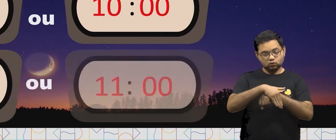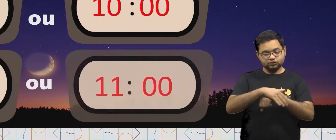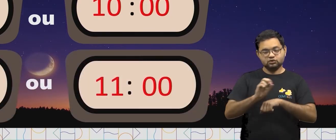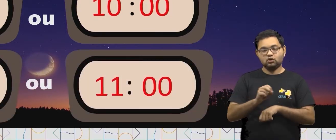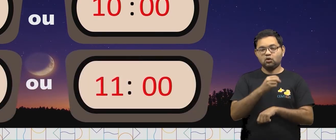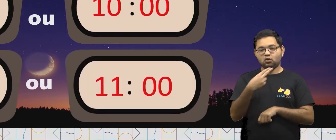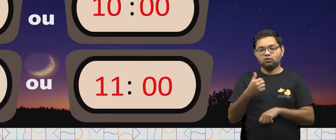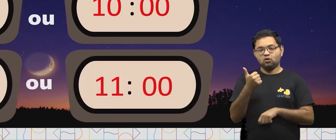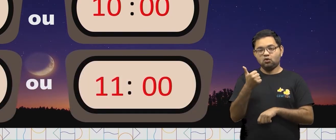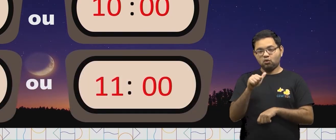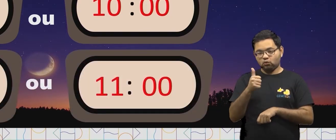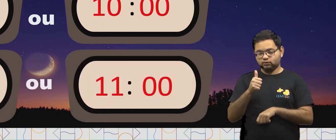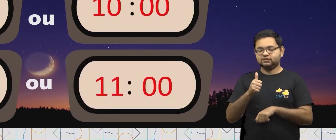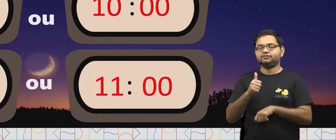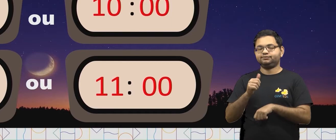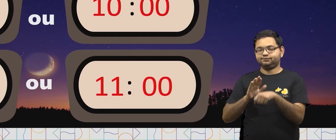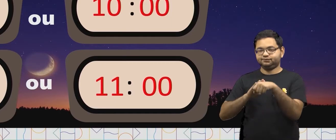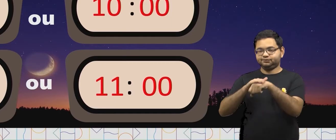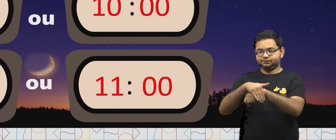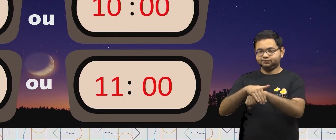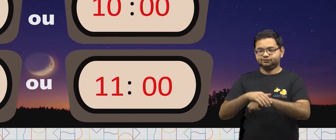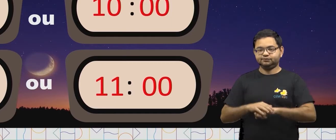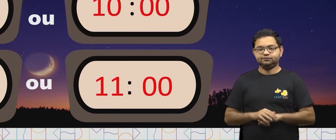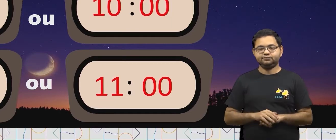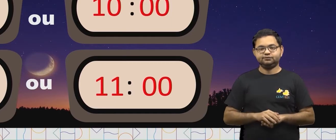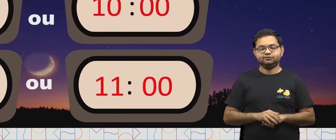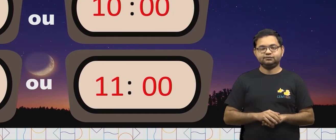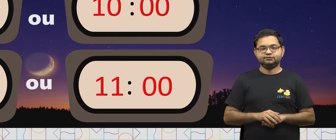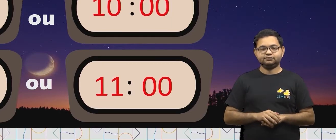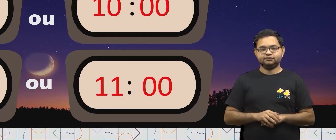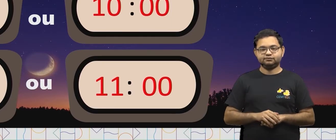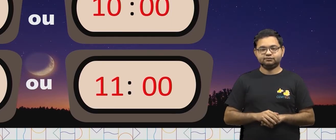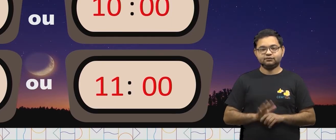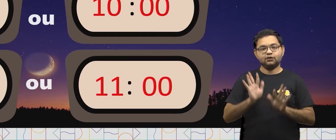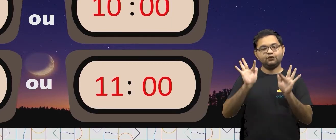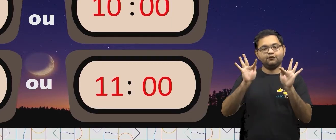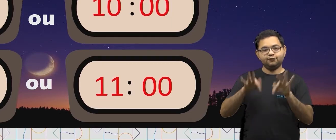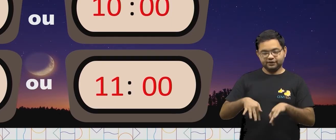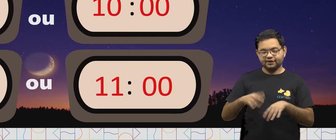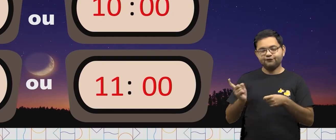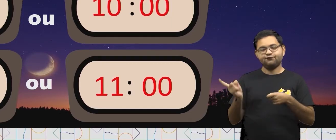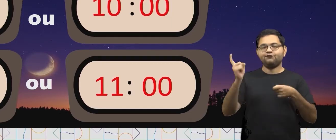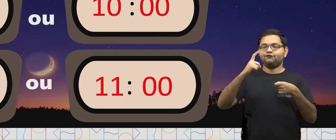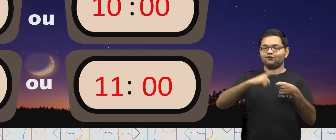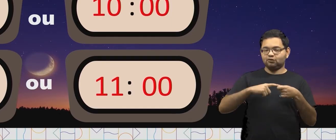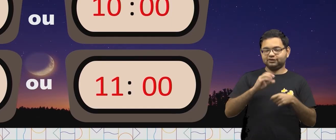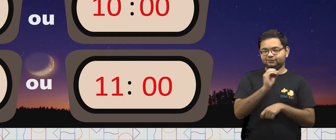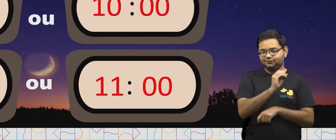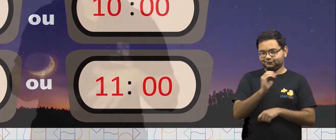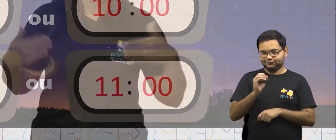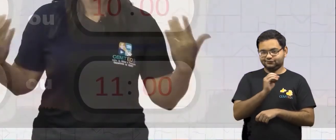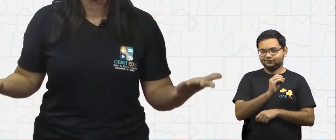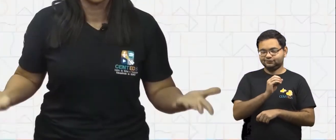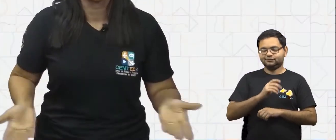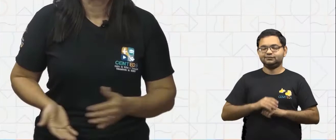ou 11 horas da noite. E por fim, voltamos para meia-noite. Agora,